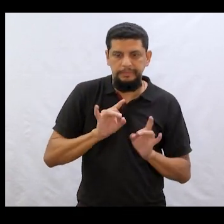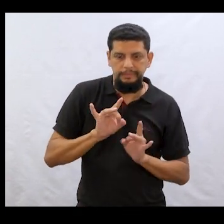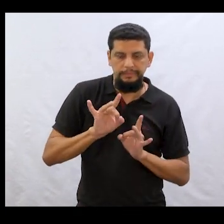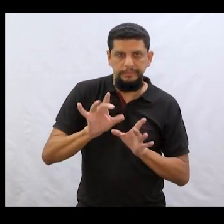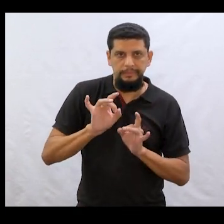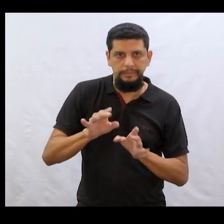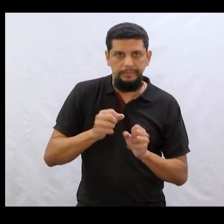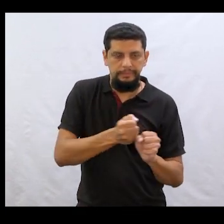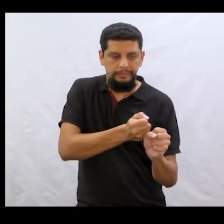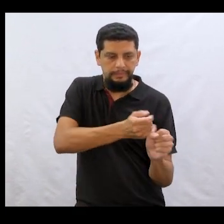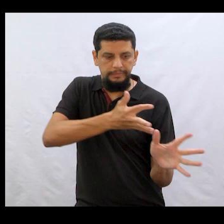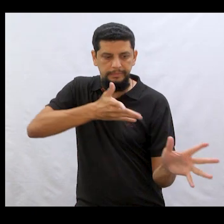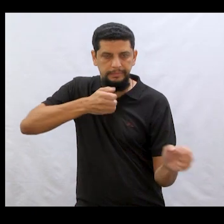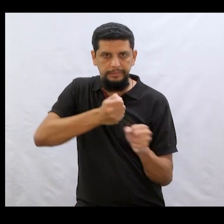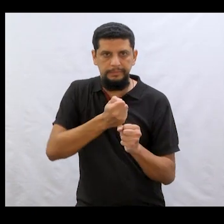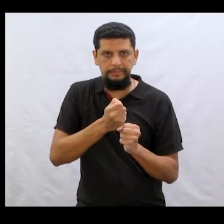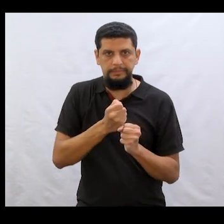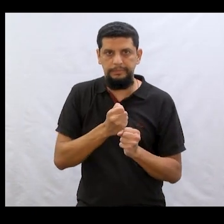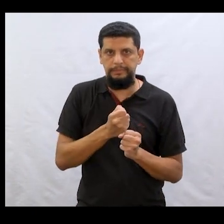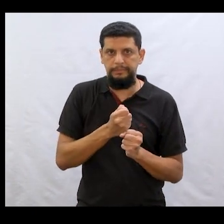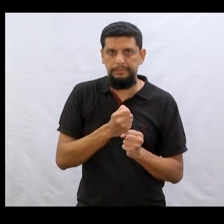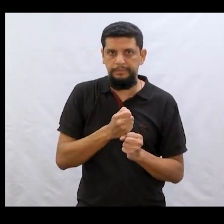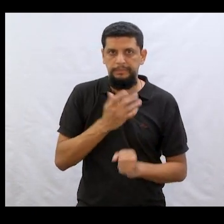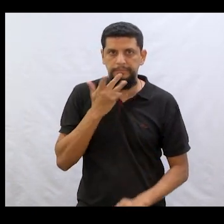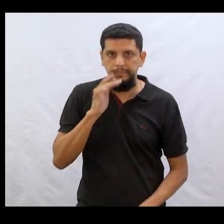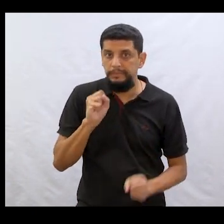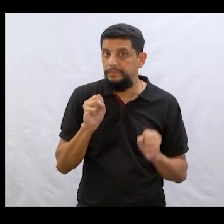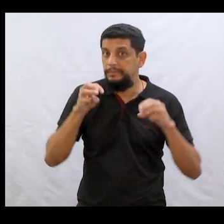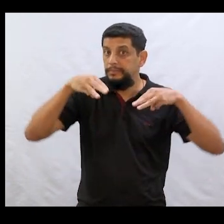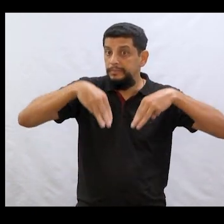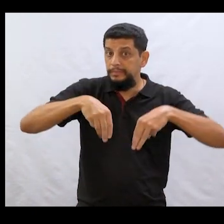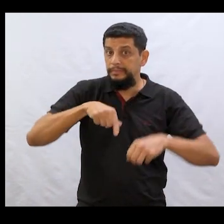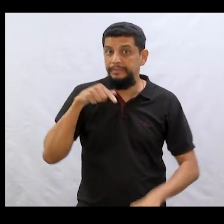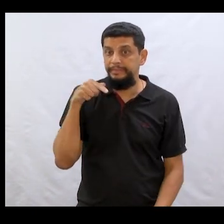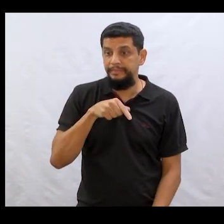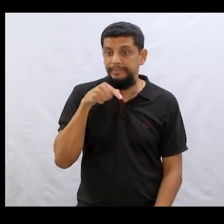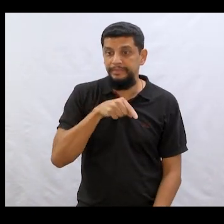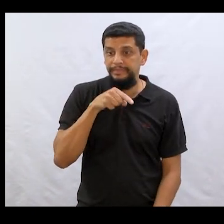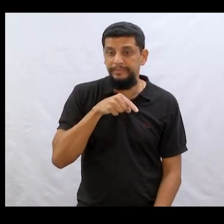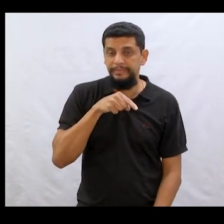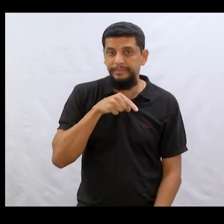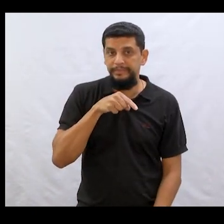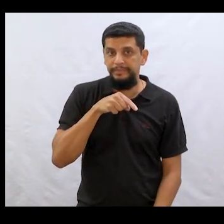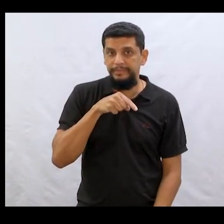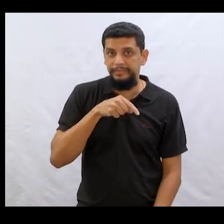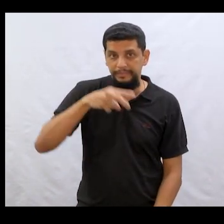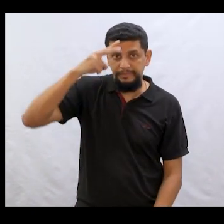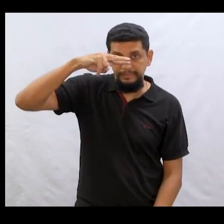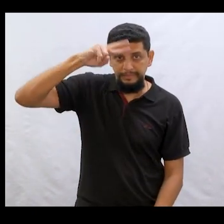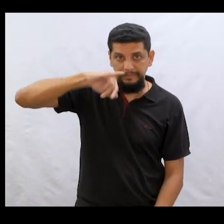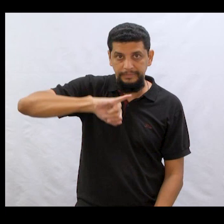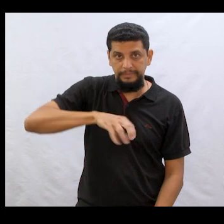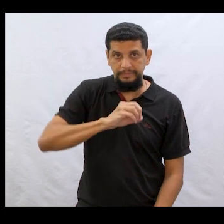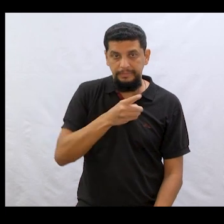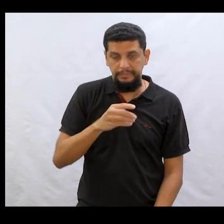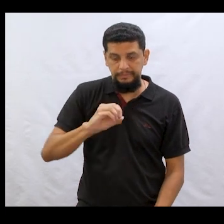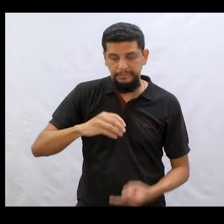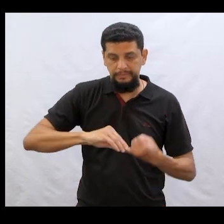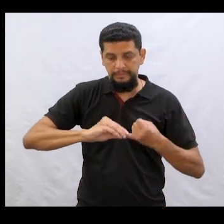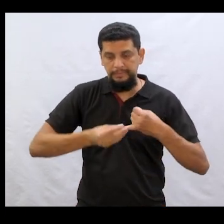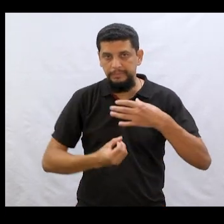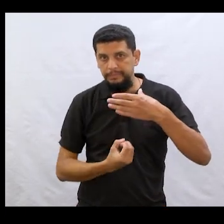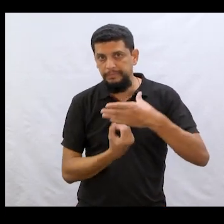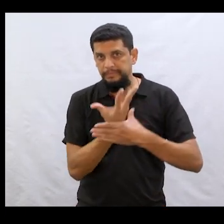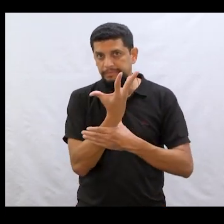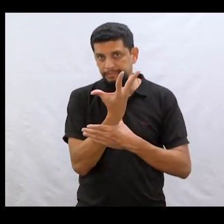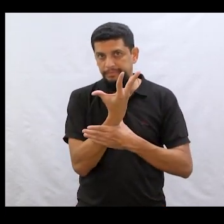a harpa de ouro. Enfim. E essas são as histórias do João e o pé de